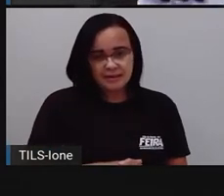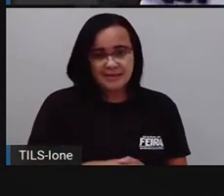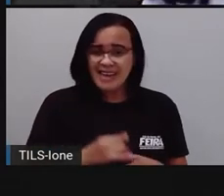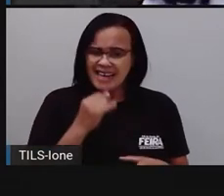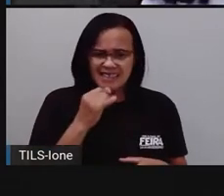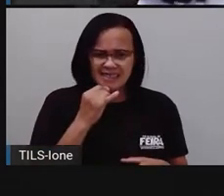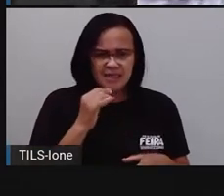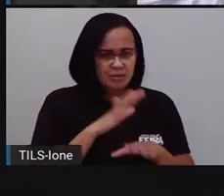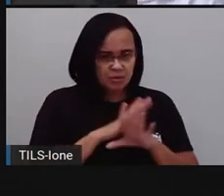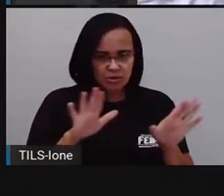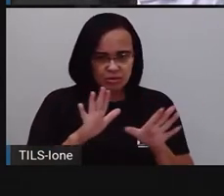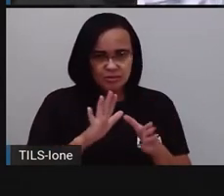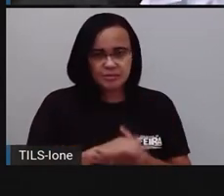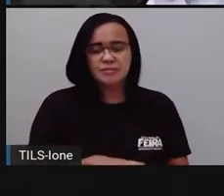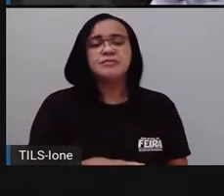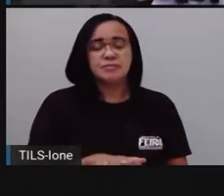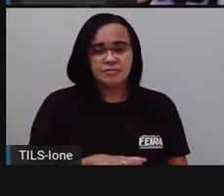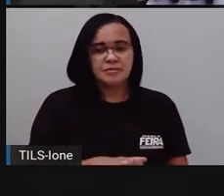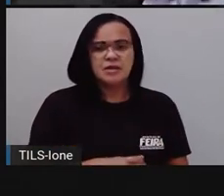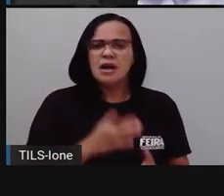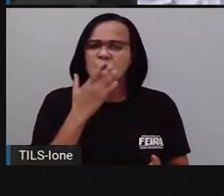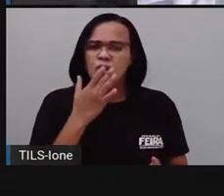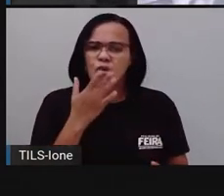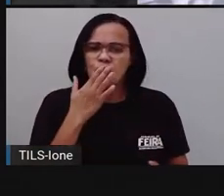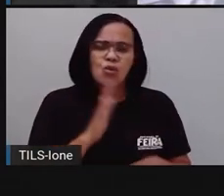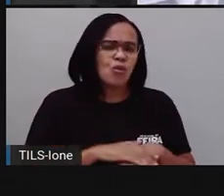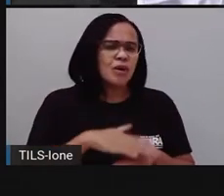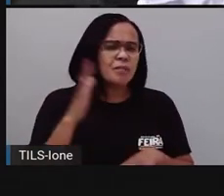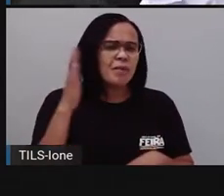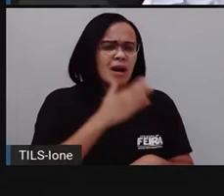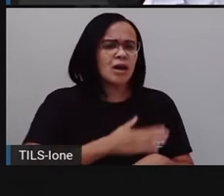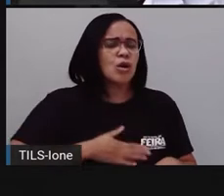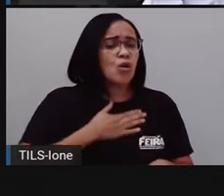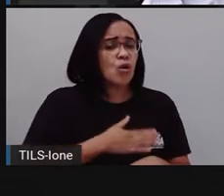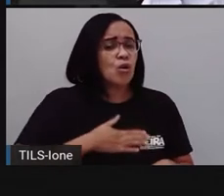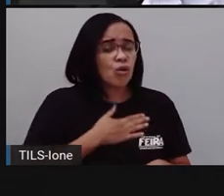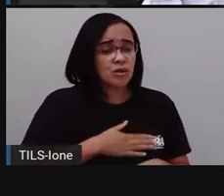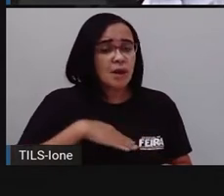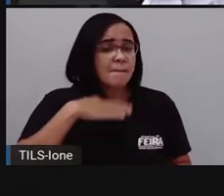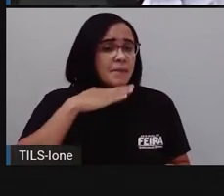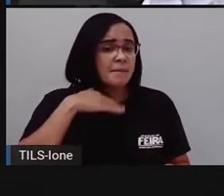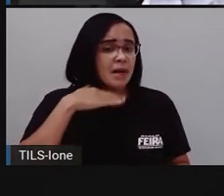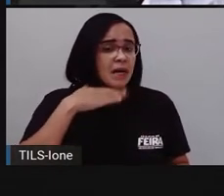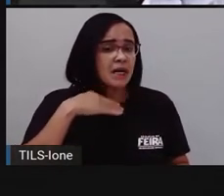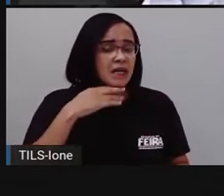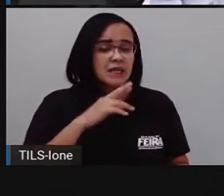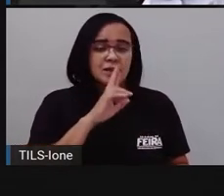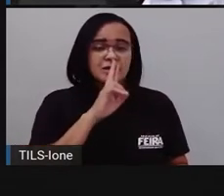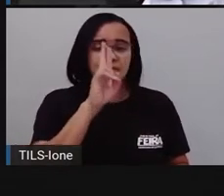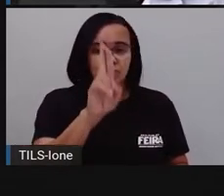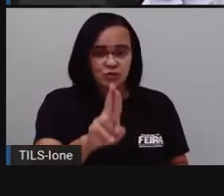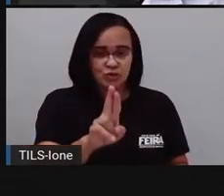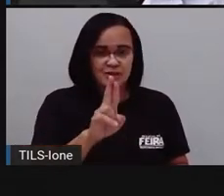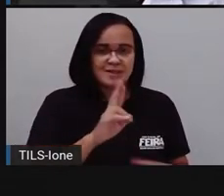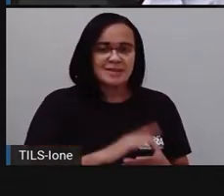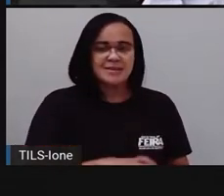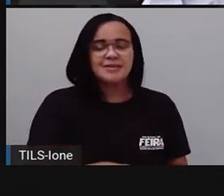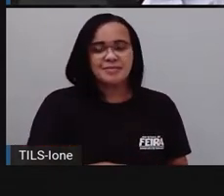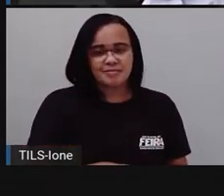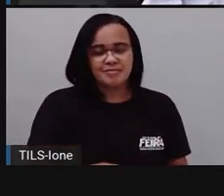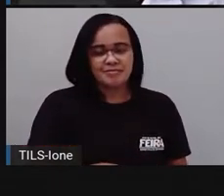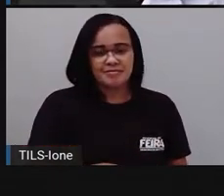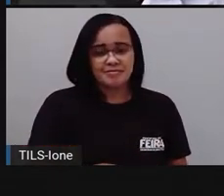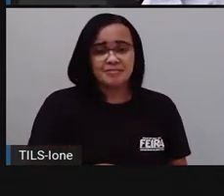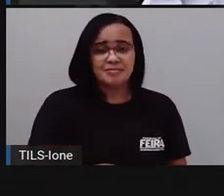Pronto, coloquei Joana. Qual é a cor que a senhora mais gosta, dona Joana? E aí a mamãe vai responder que é a cor